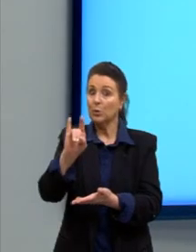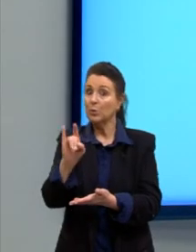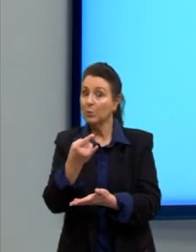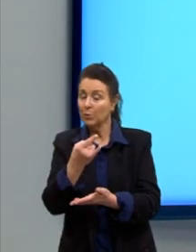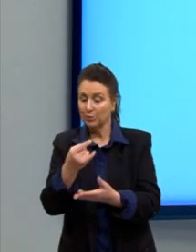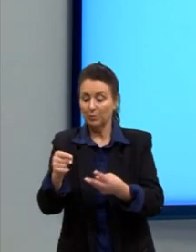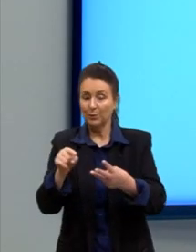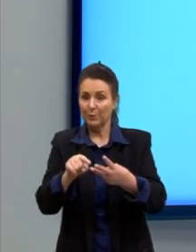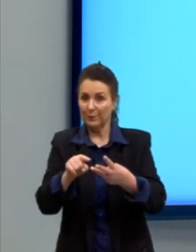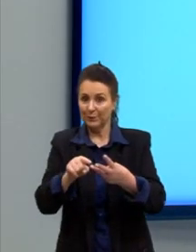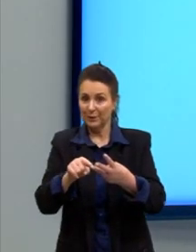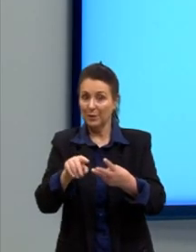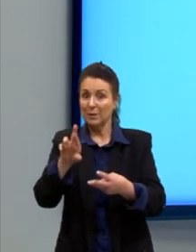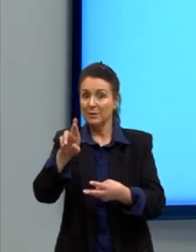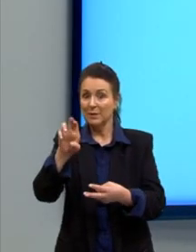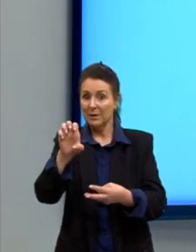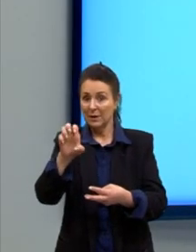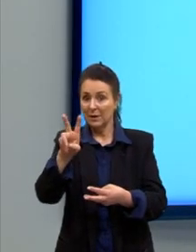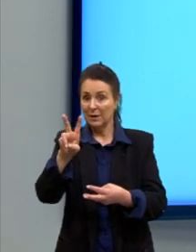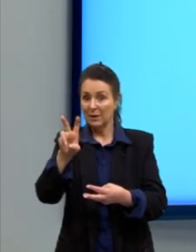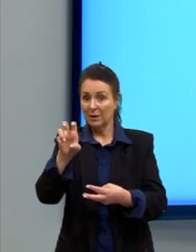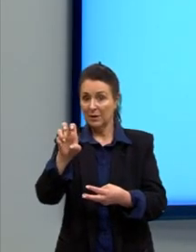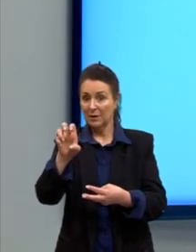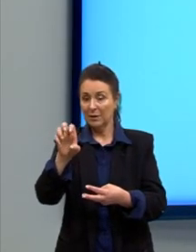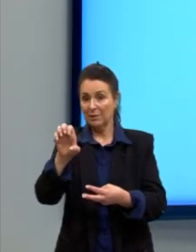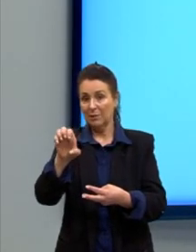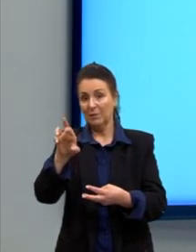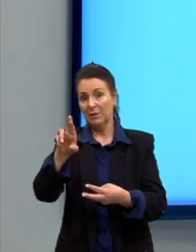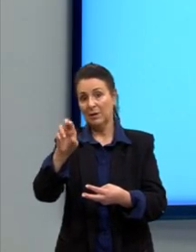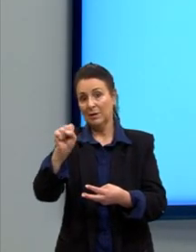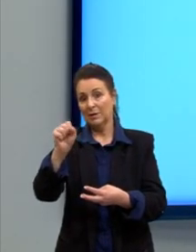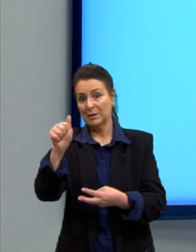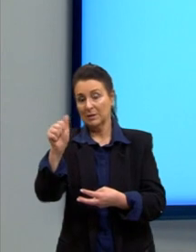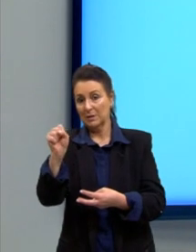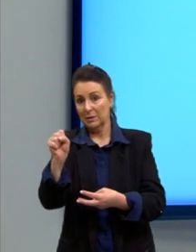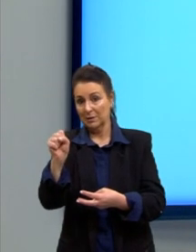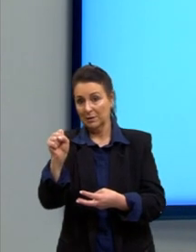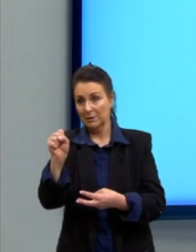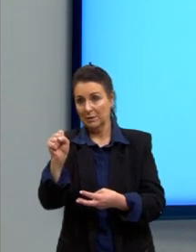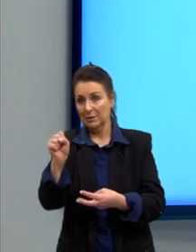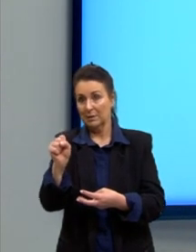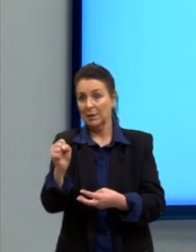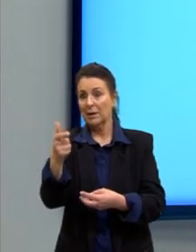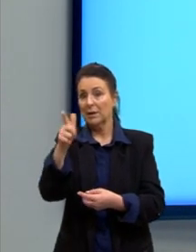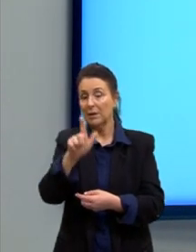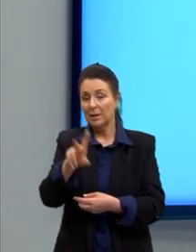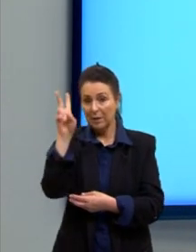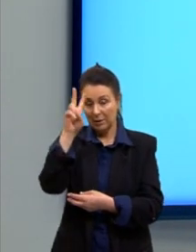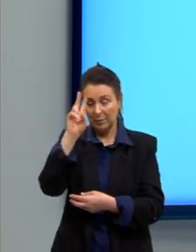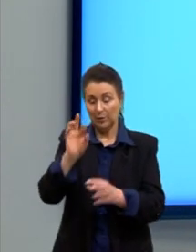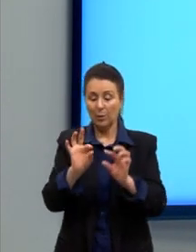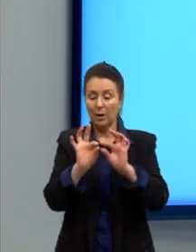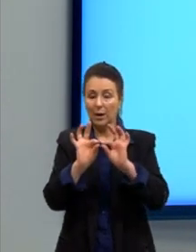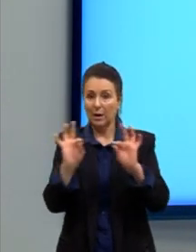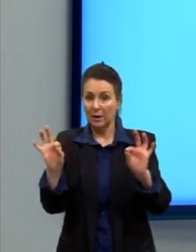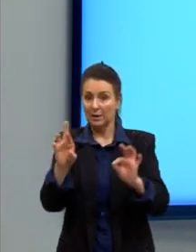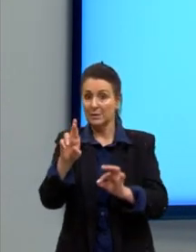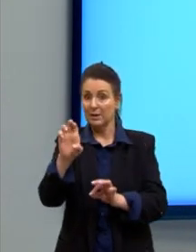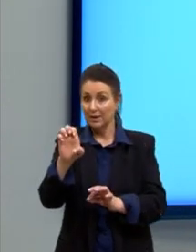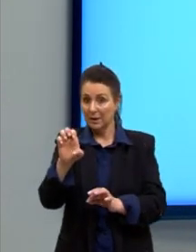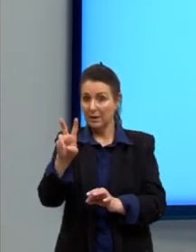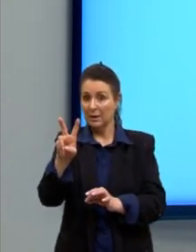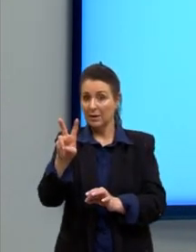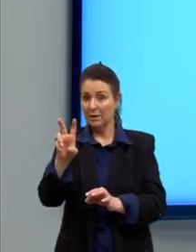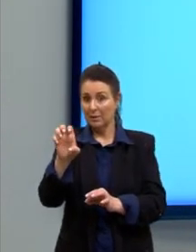retas reversas, nós vamos apenas citar o que seria. Lembrando que retas reversas